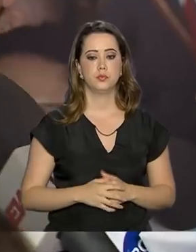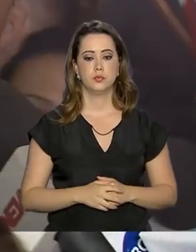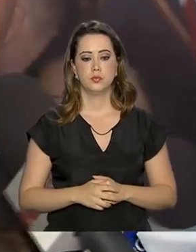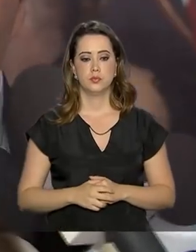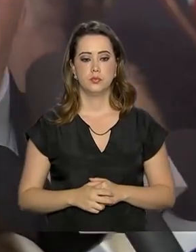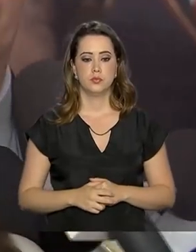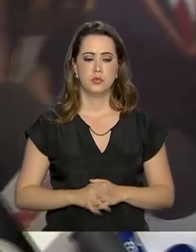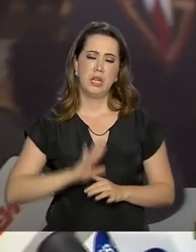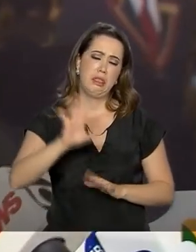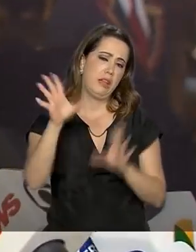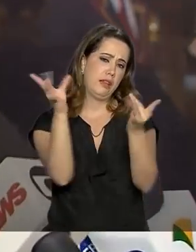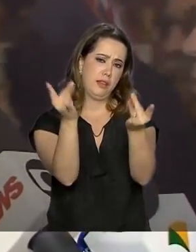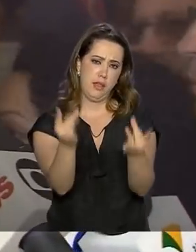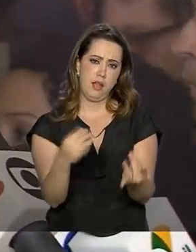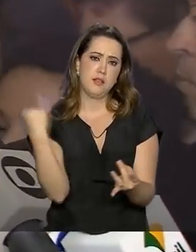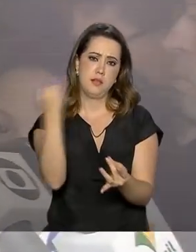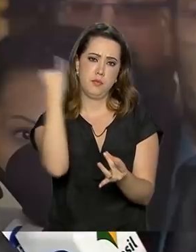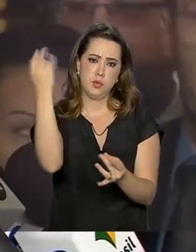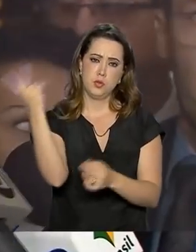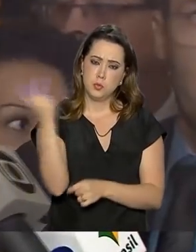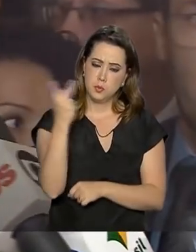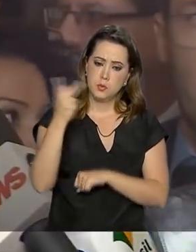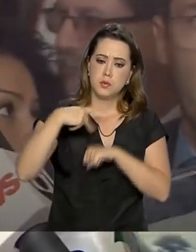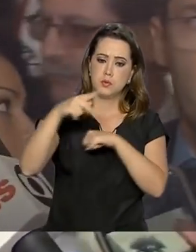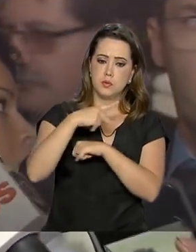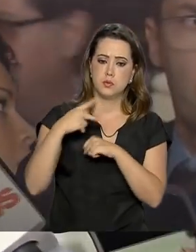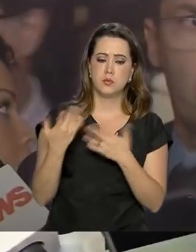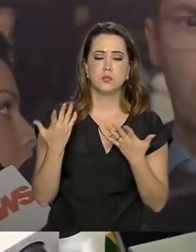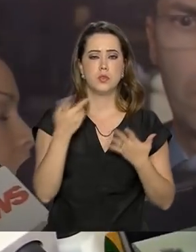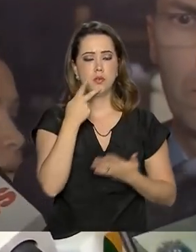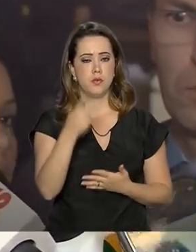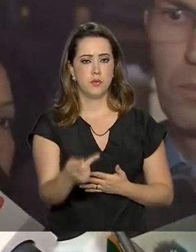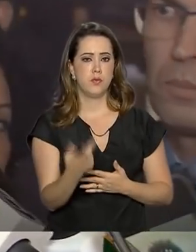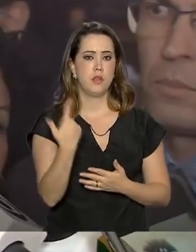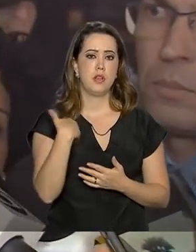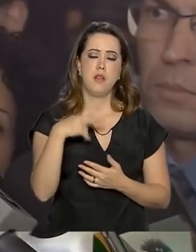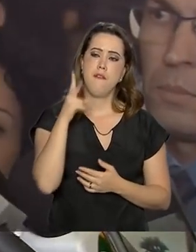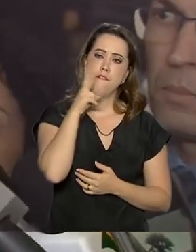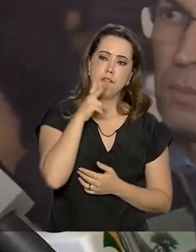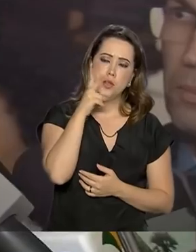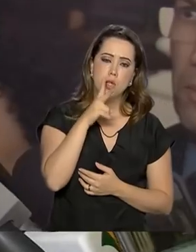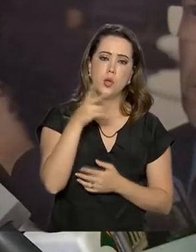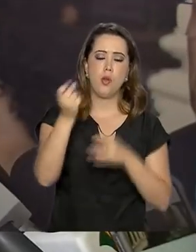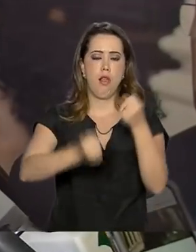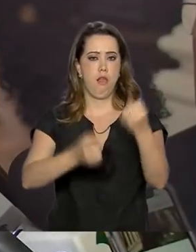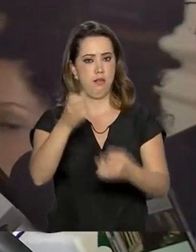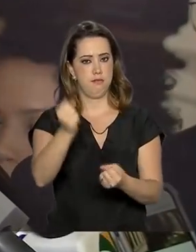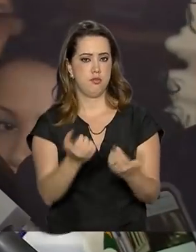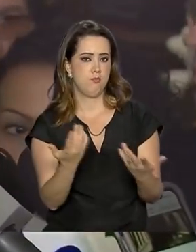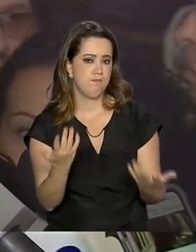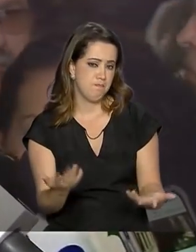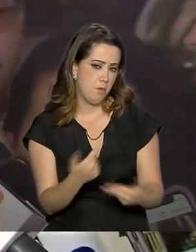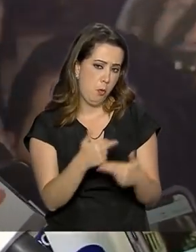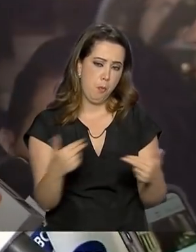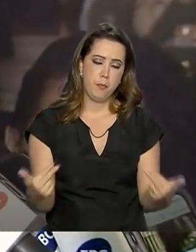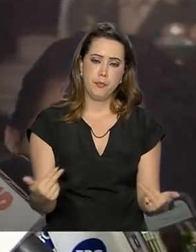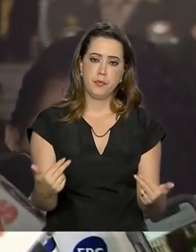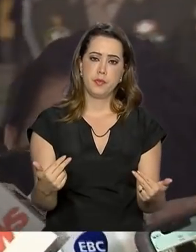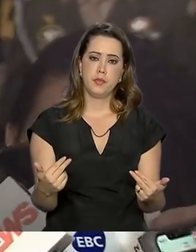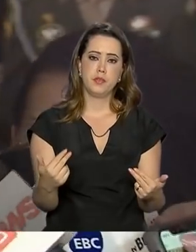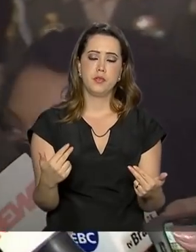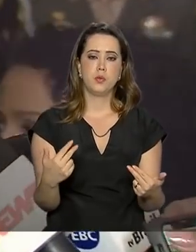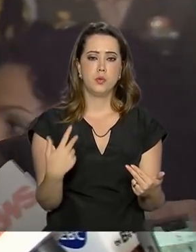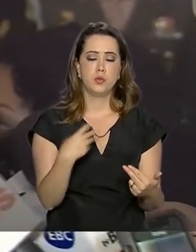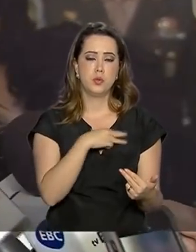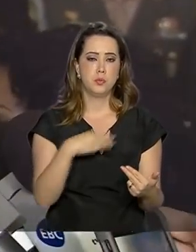Pequenos detalhes importantes para os dois países. Está faltando a questão dos vinhos, laticínios, umas coisinhas que o